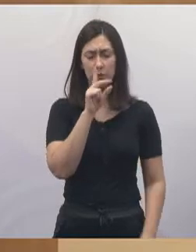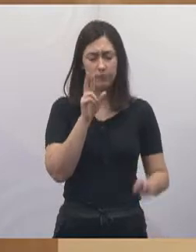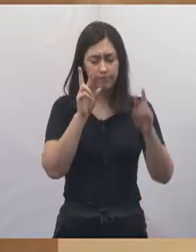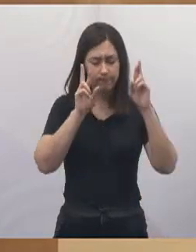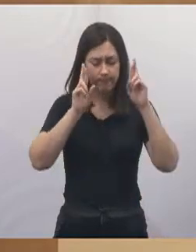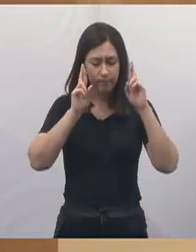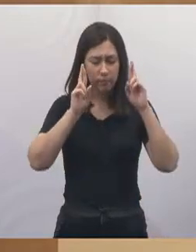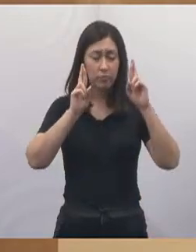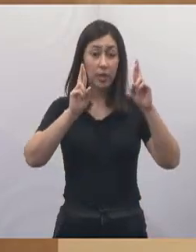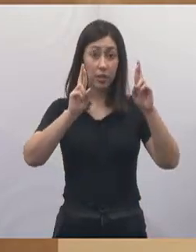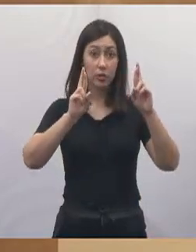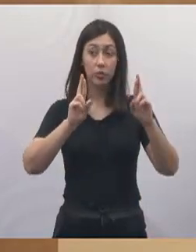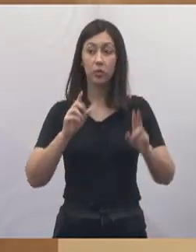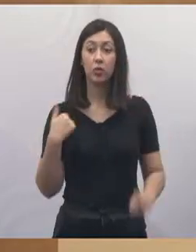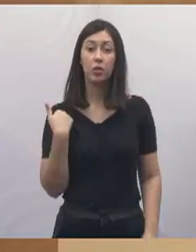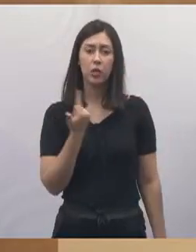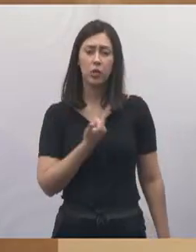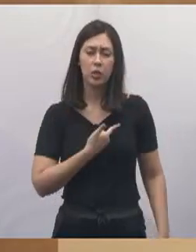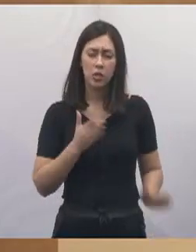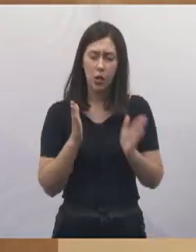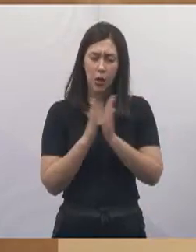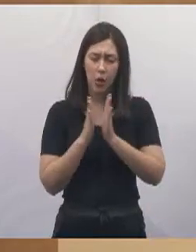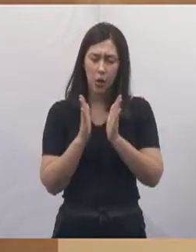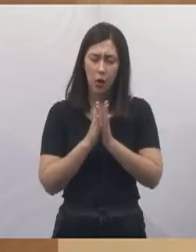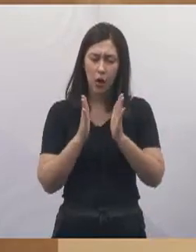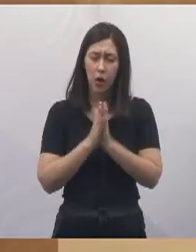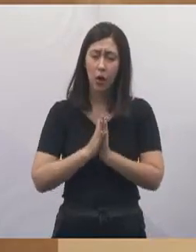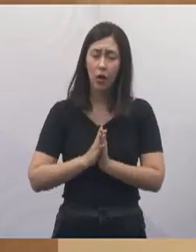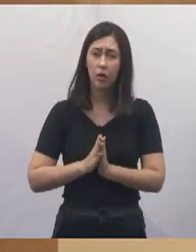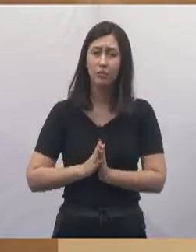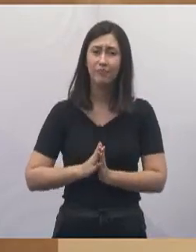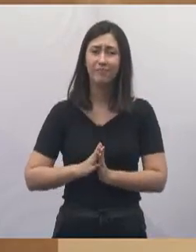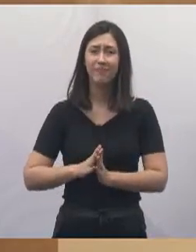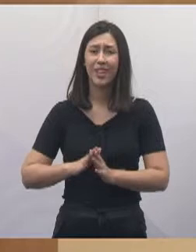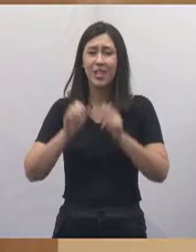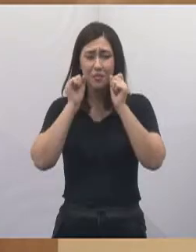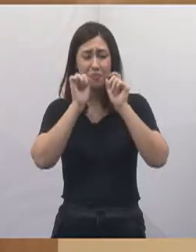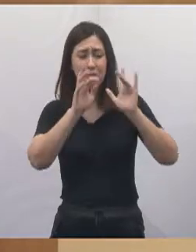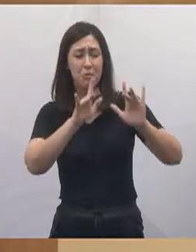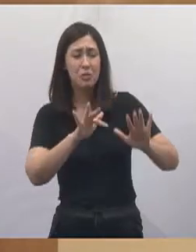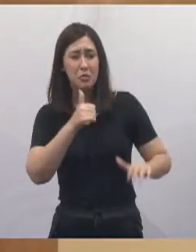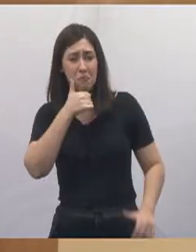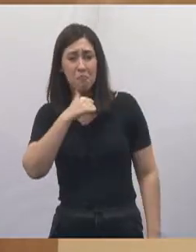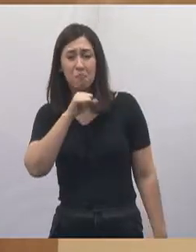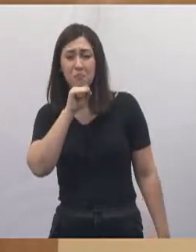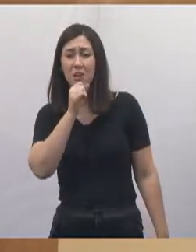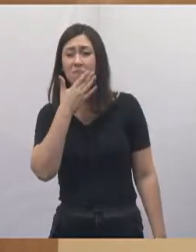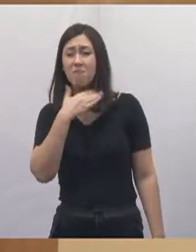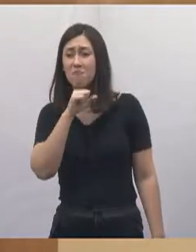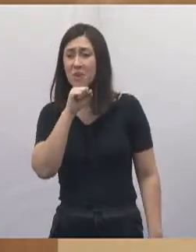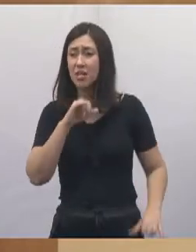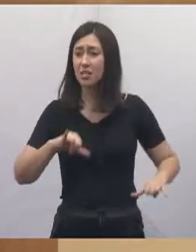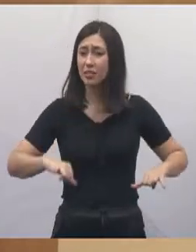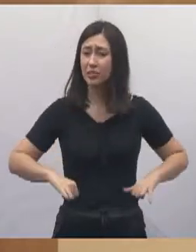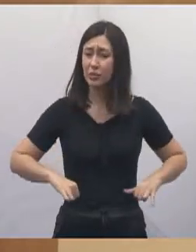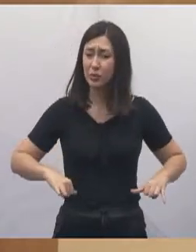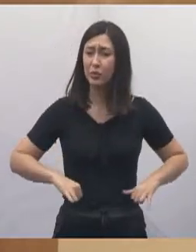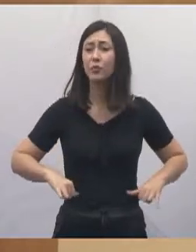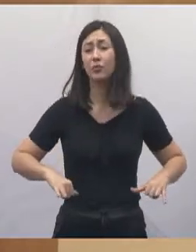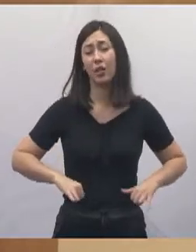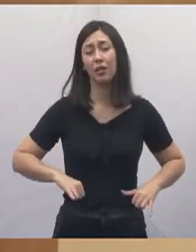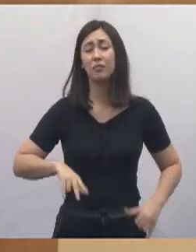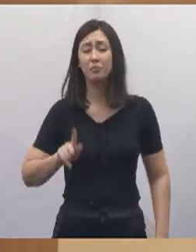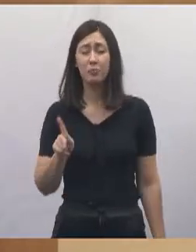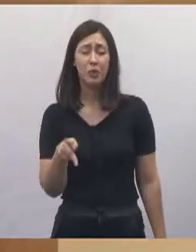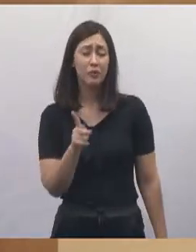para que as nossas orações cheguem ao coração dessa mãe, desse pai que está sofrendo neste momento, os